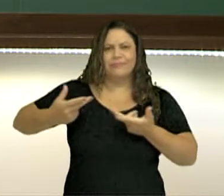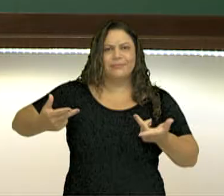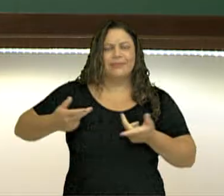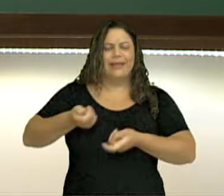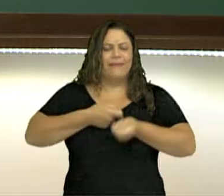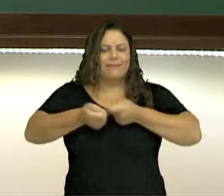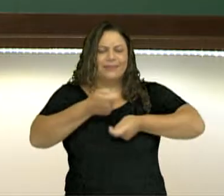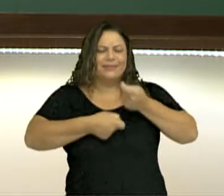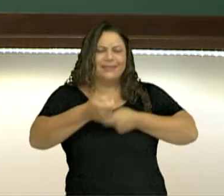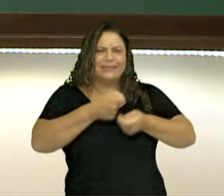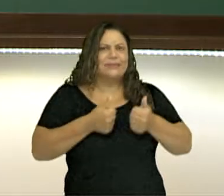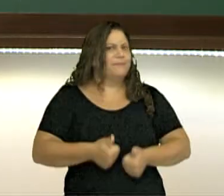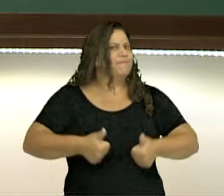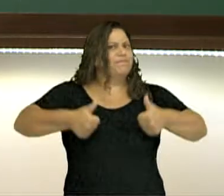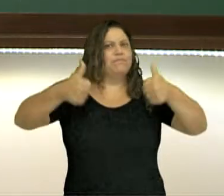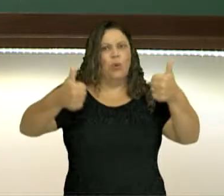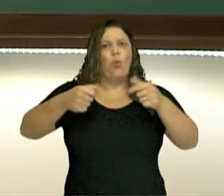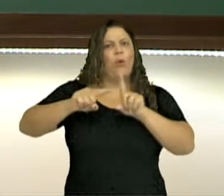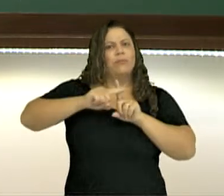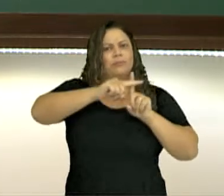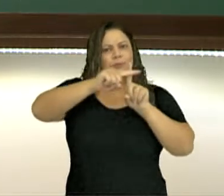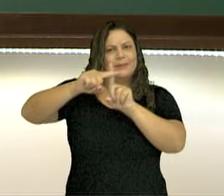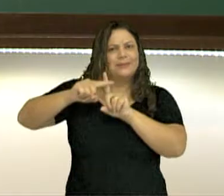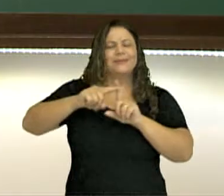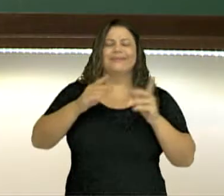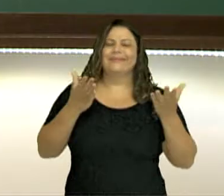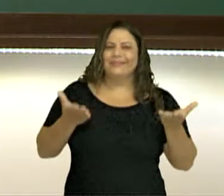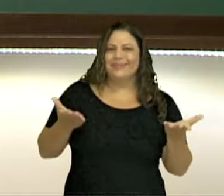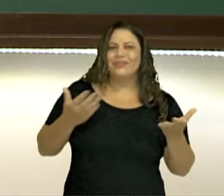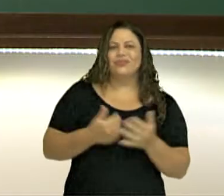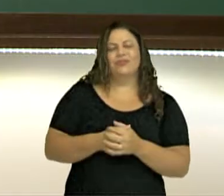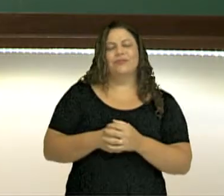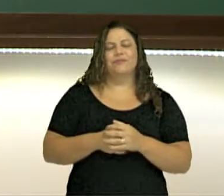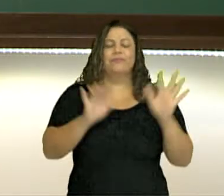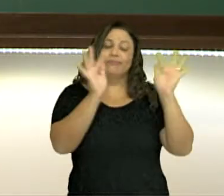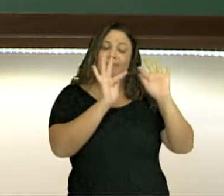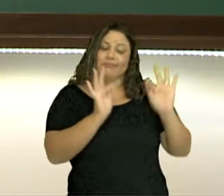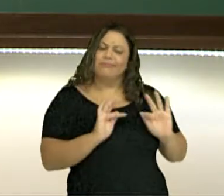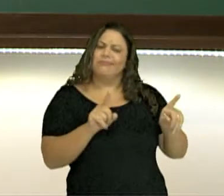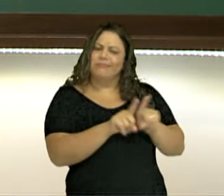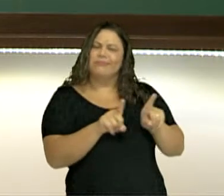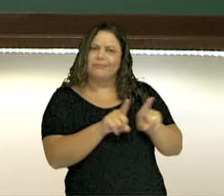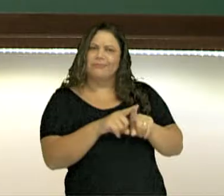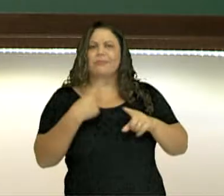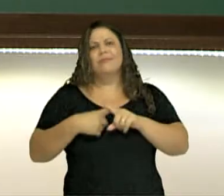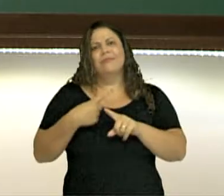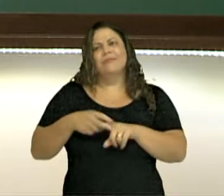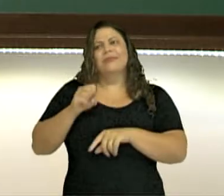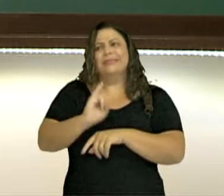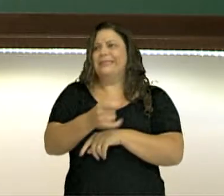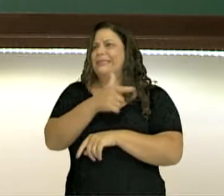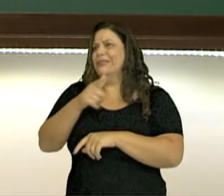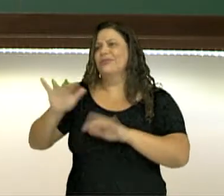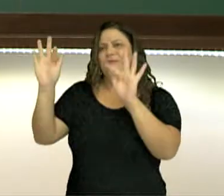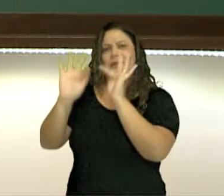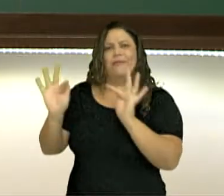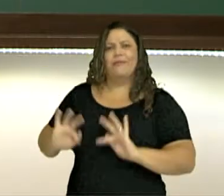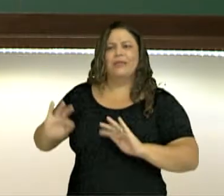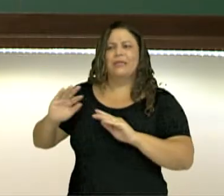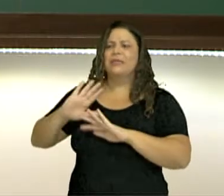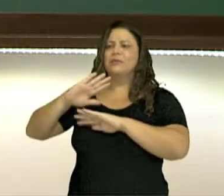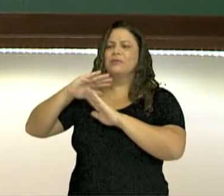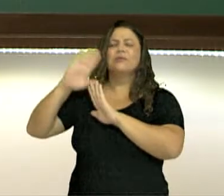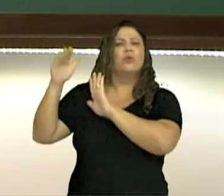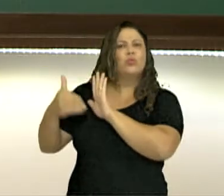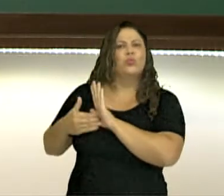financeira saudável e, consequentemente, uma vida financeira feliz. Porque se a gente não tiver uma vida financeira feliz, toda a nossa vida